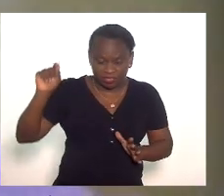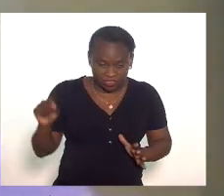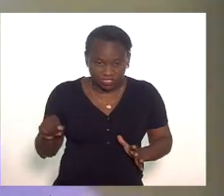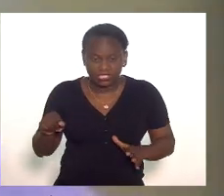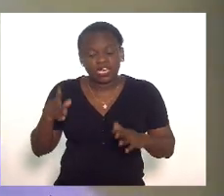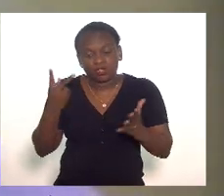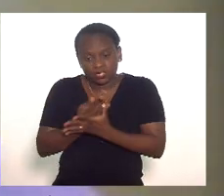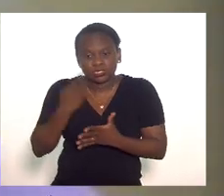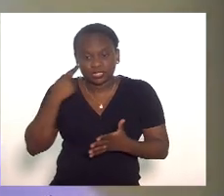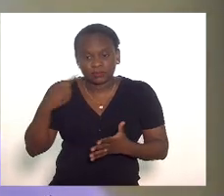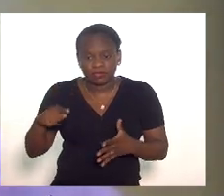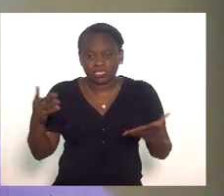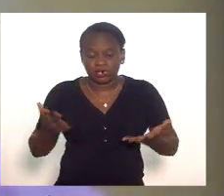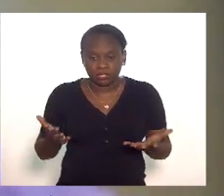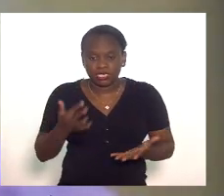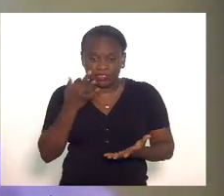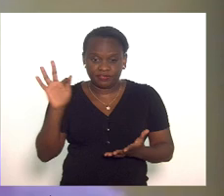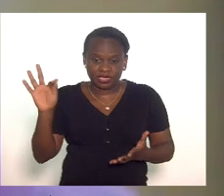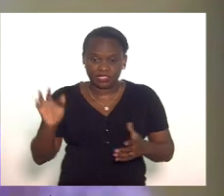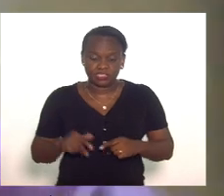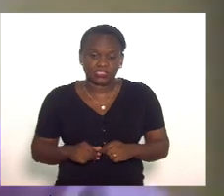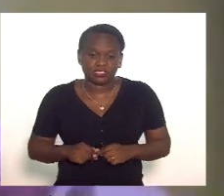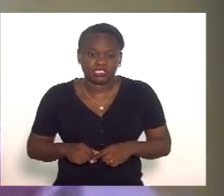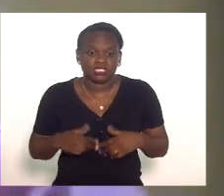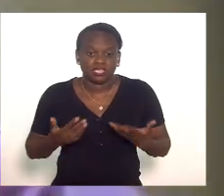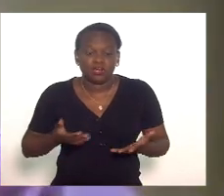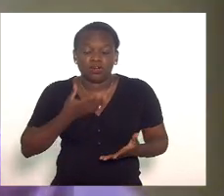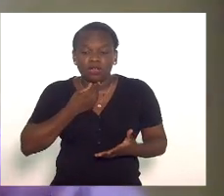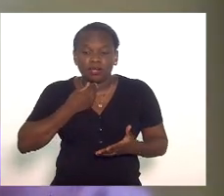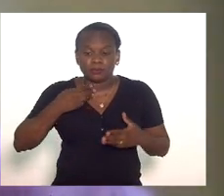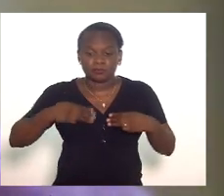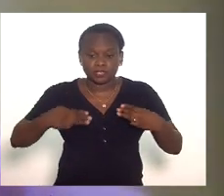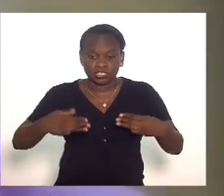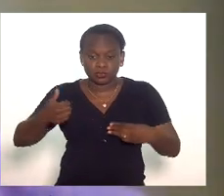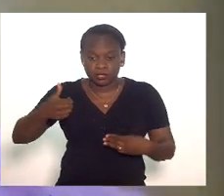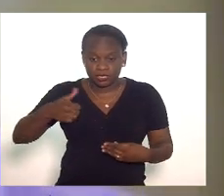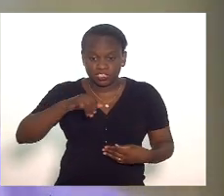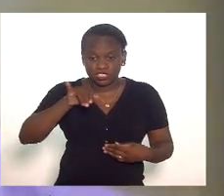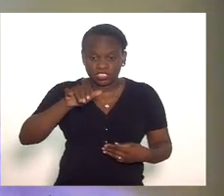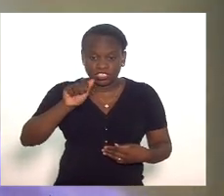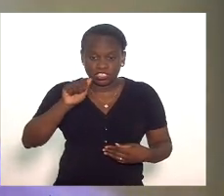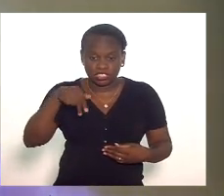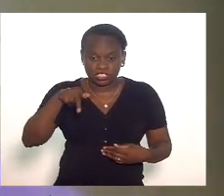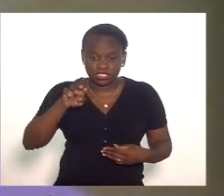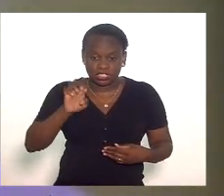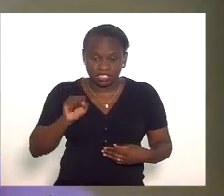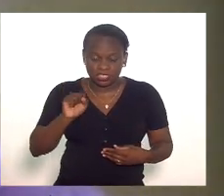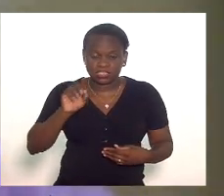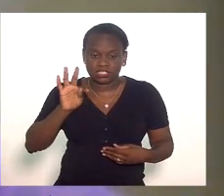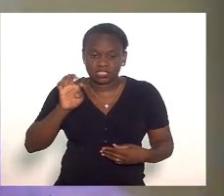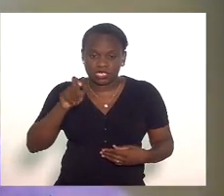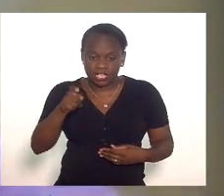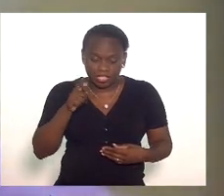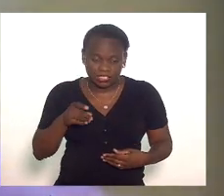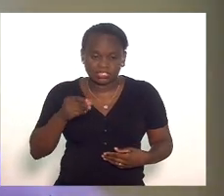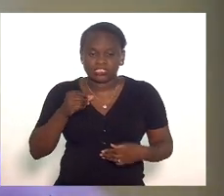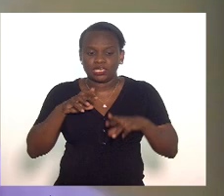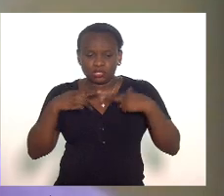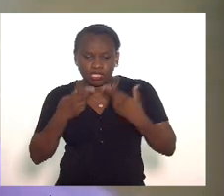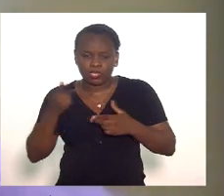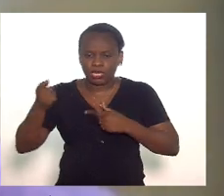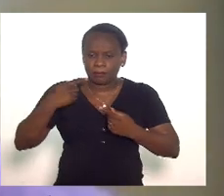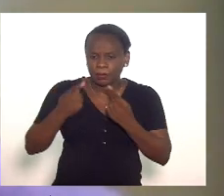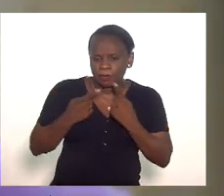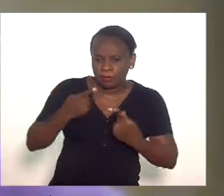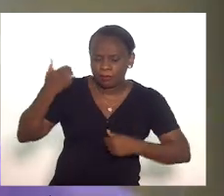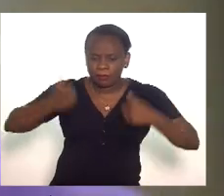aconteceu esta semana na França quando o primeiro ministro Jean Castex debatendo em plenário debatendo